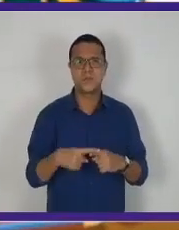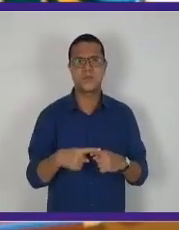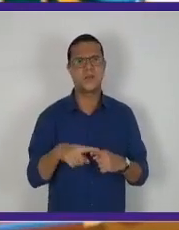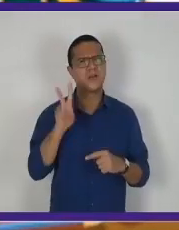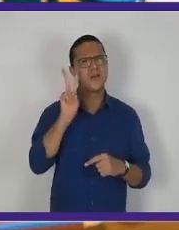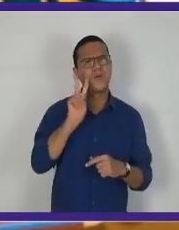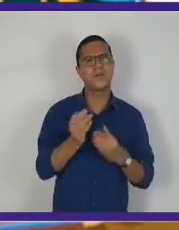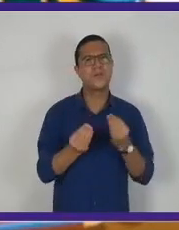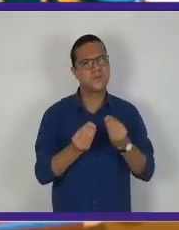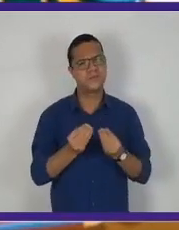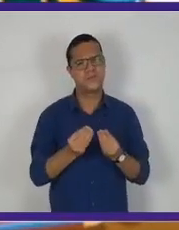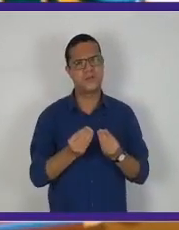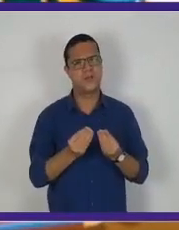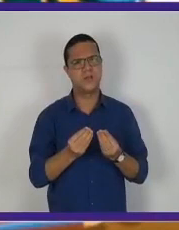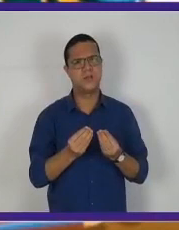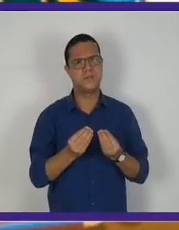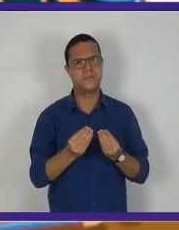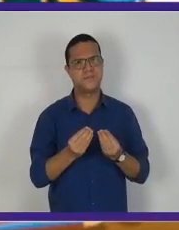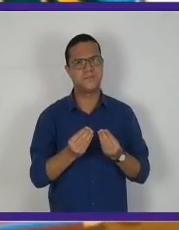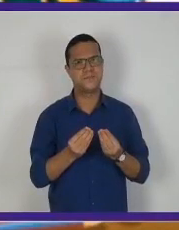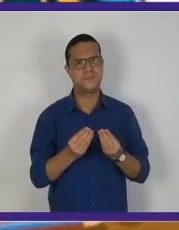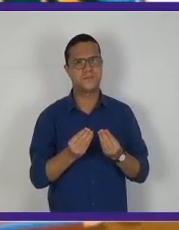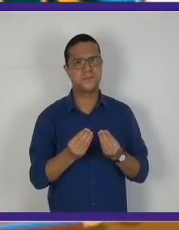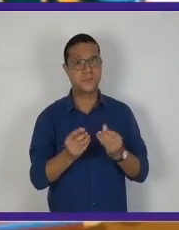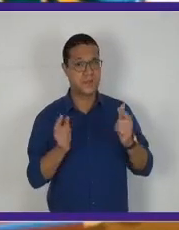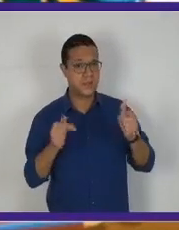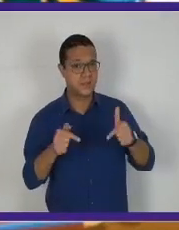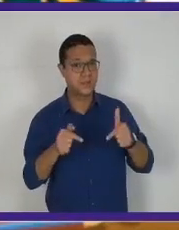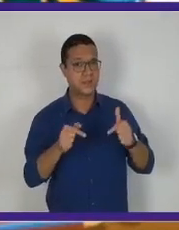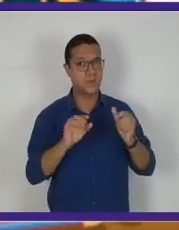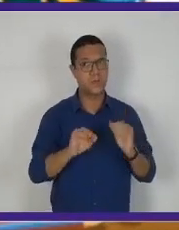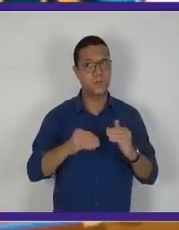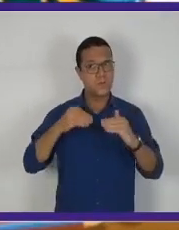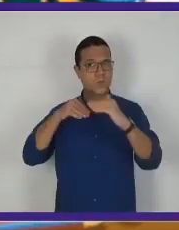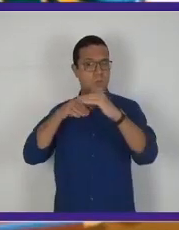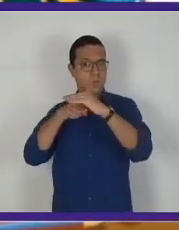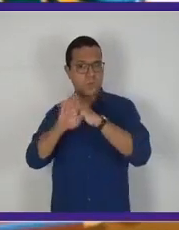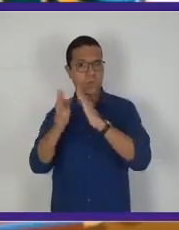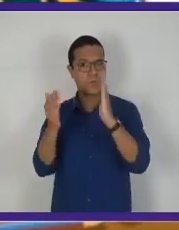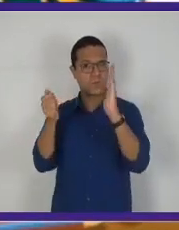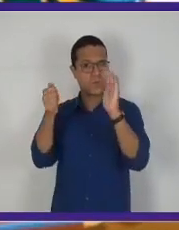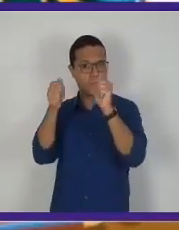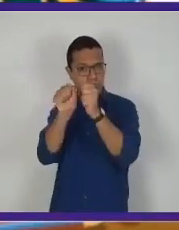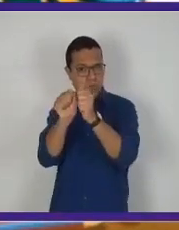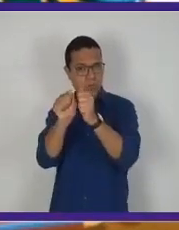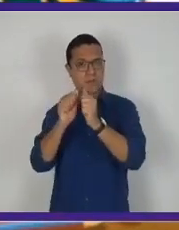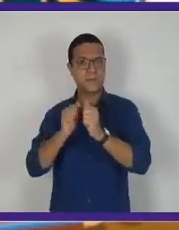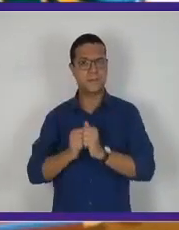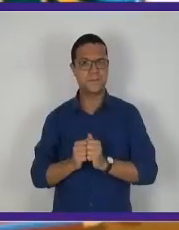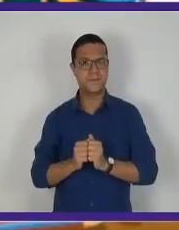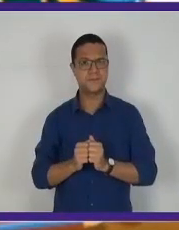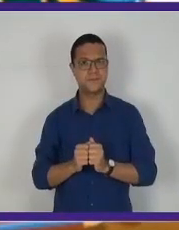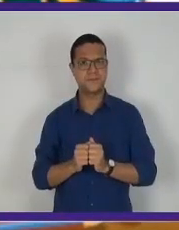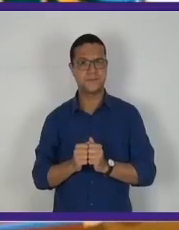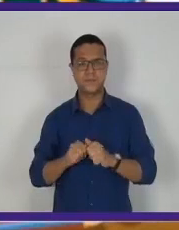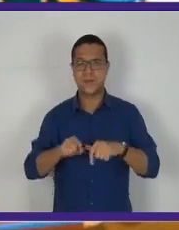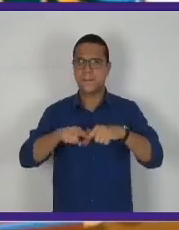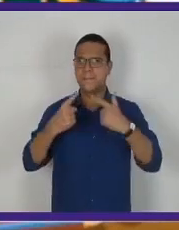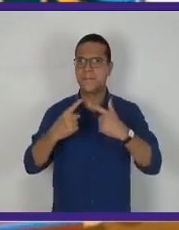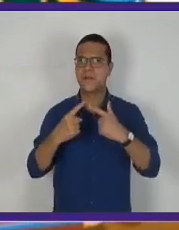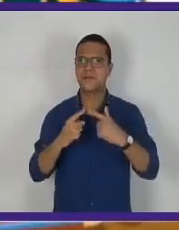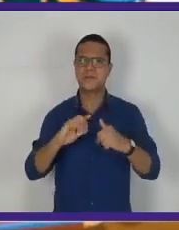Porque, olha como foi dito. Então, eu ponho a Guilhermina dentro do armário.